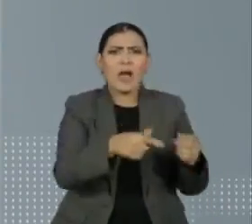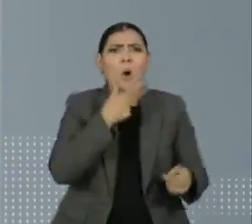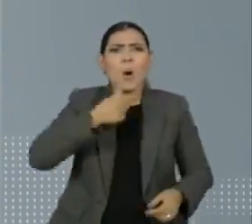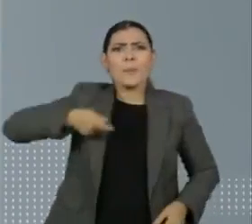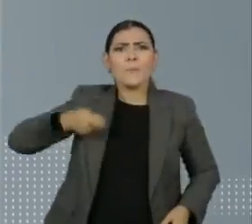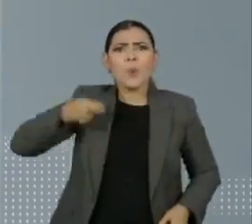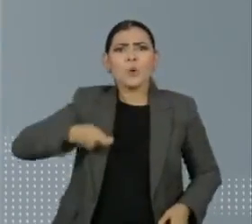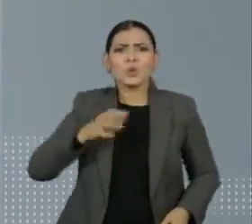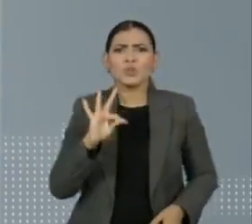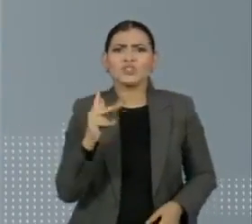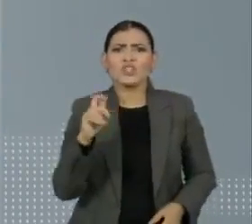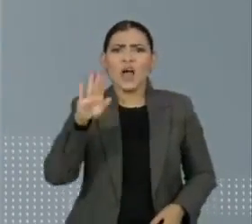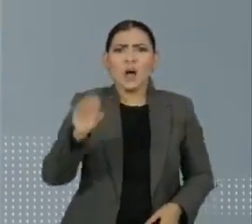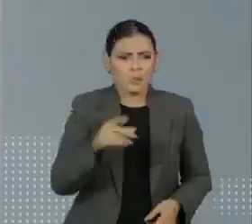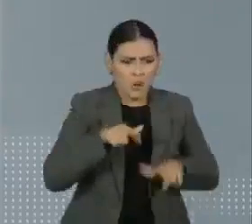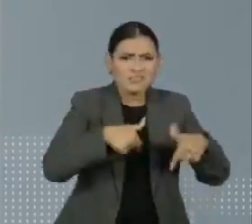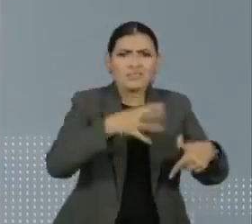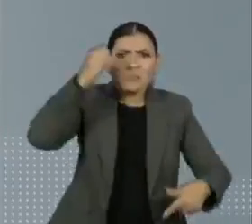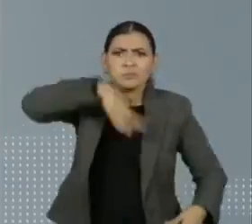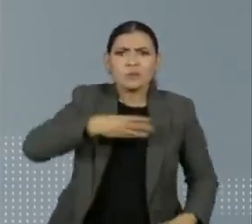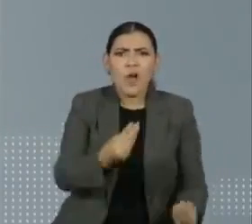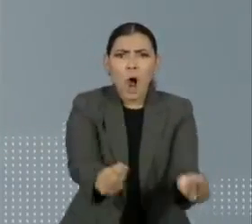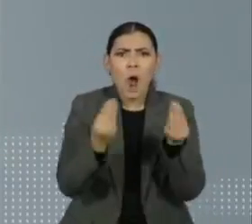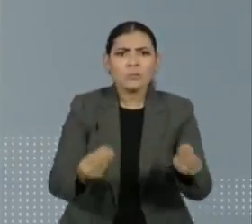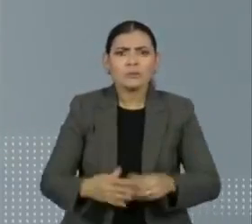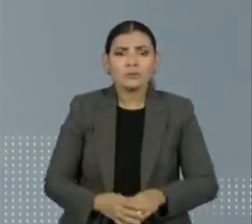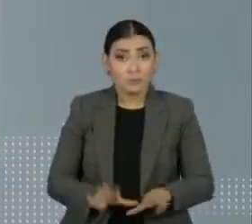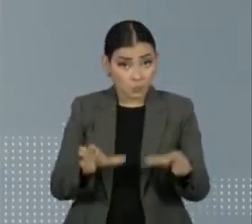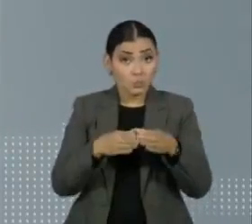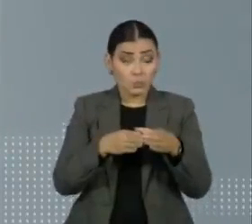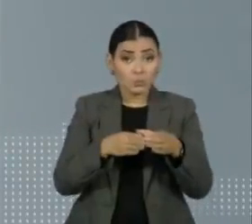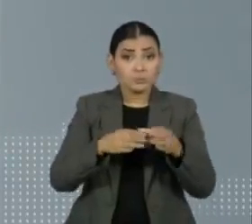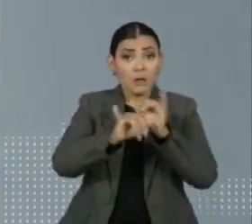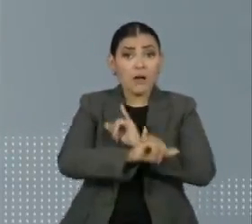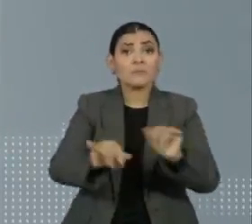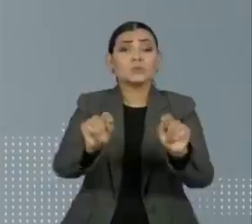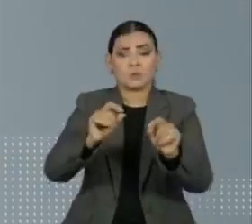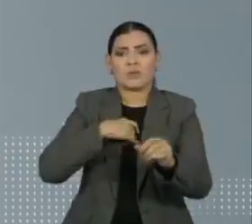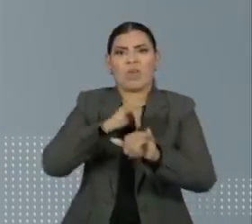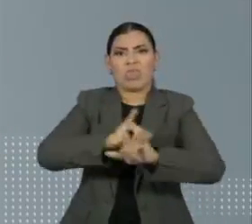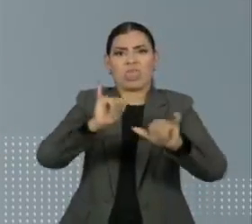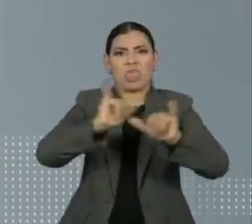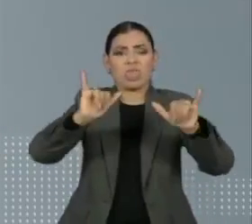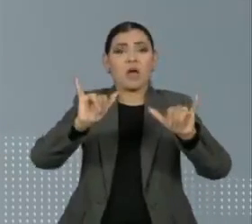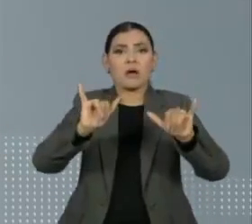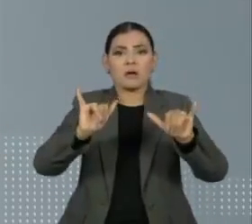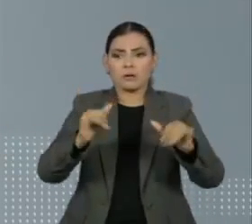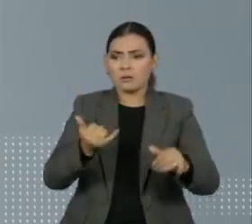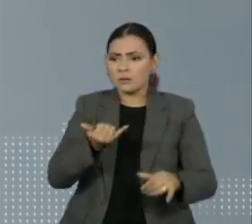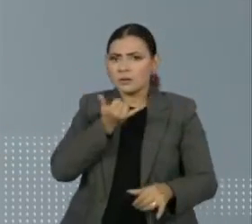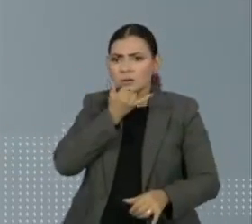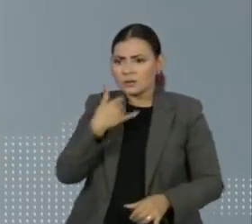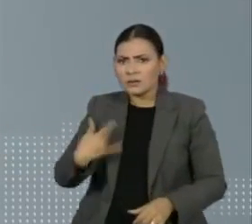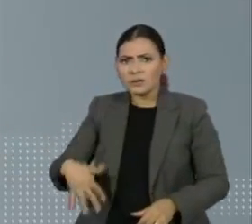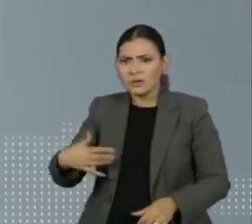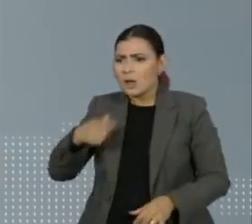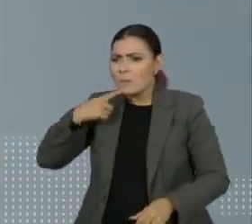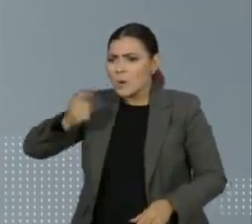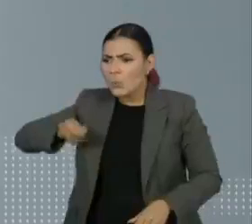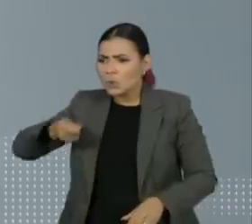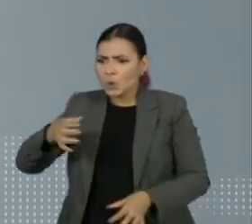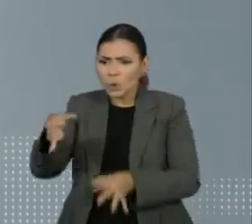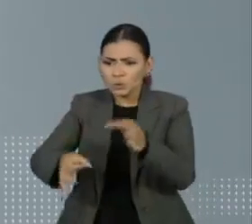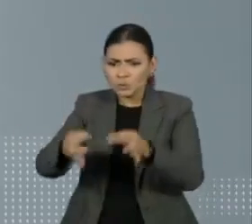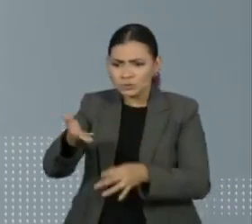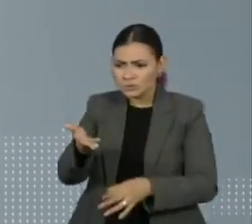promotor Tiago Carriço. Em nota, o Conselho afirma que, pelo trecho divulgado, nem o magistrado nem o promotor